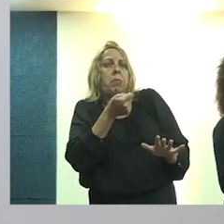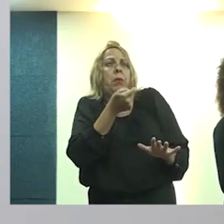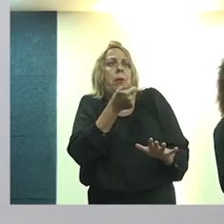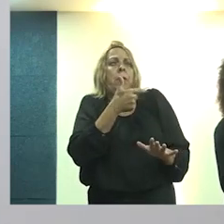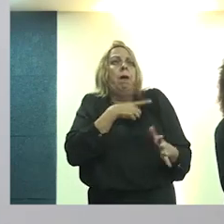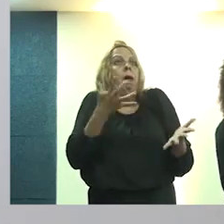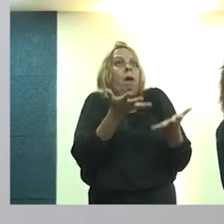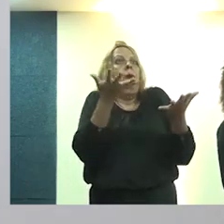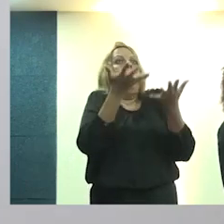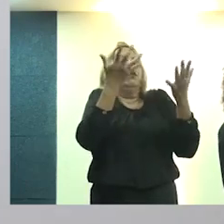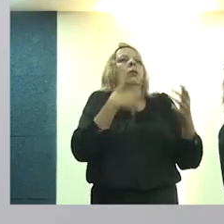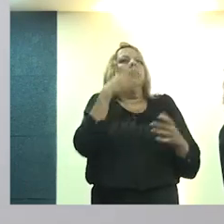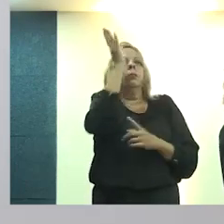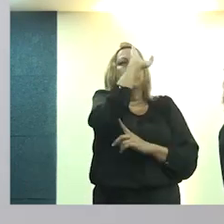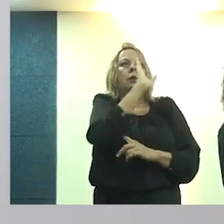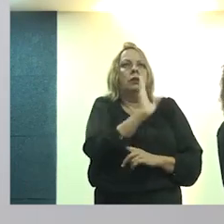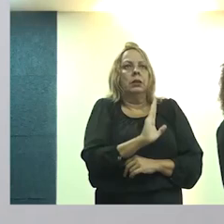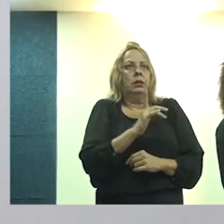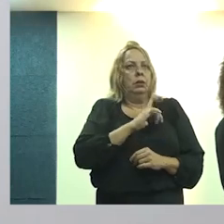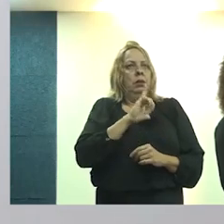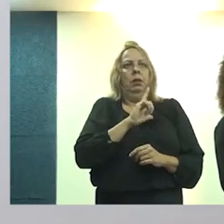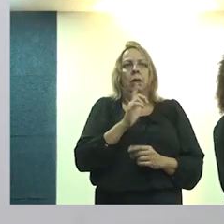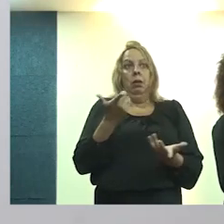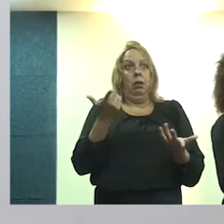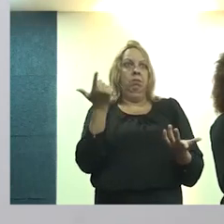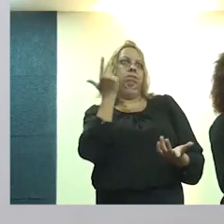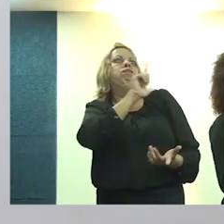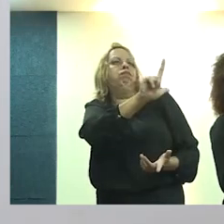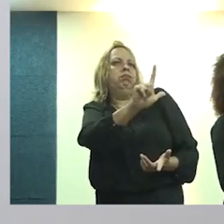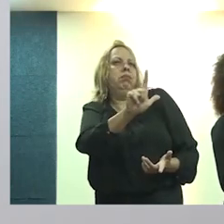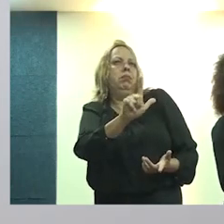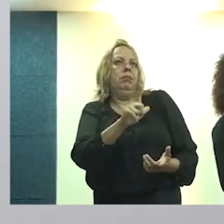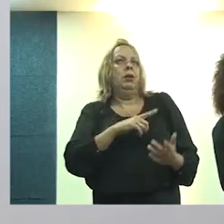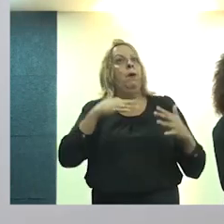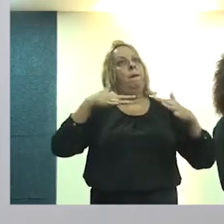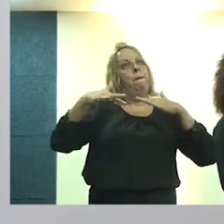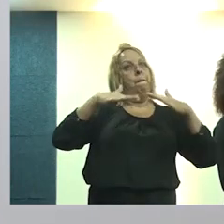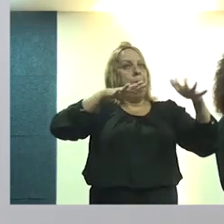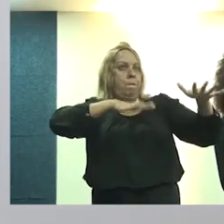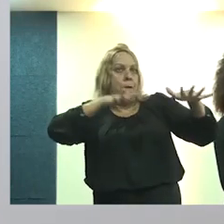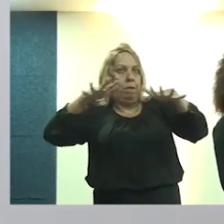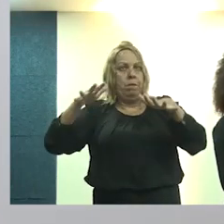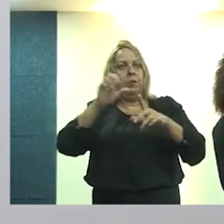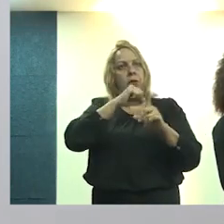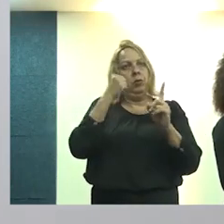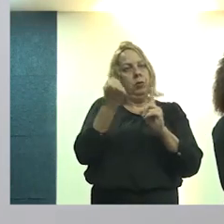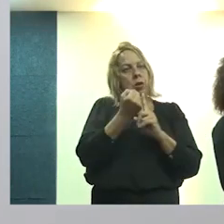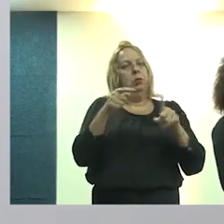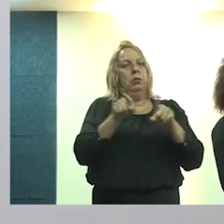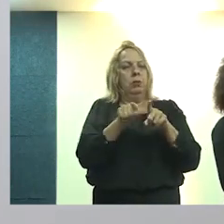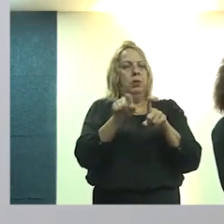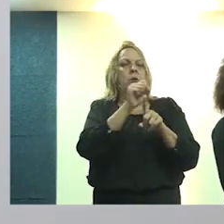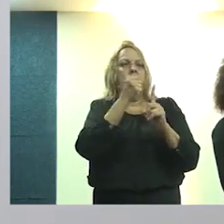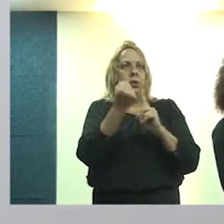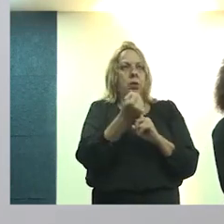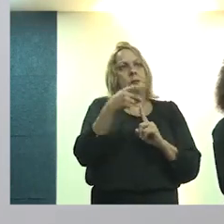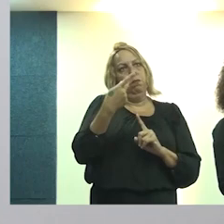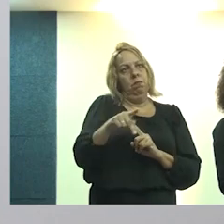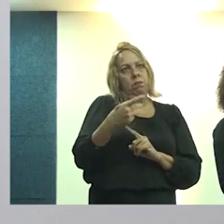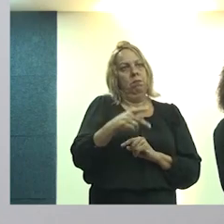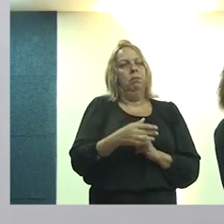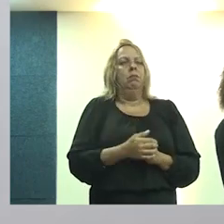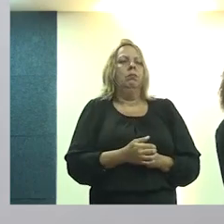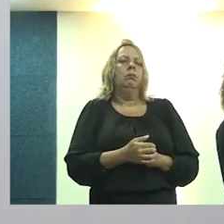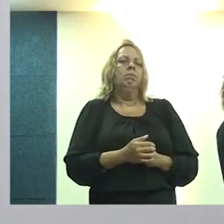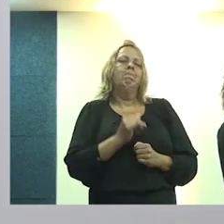pouco promovido pelo Estado brasileiro. Essa foi uma conquista dos movimentos sociais, da sociedade civil. E a